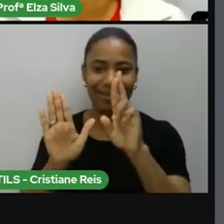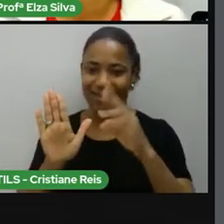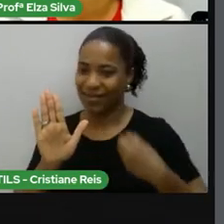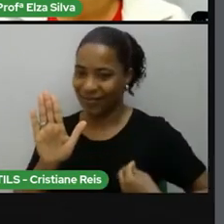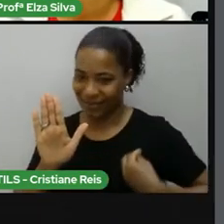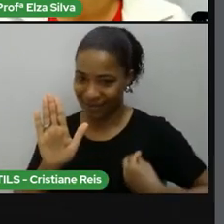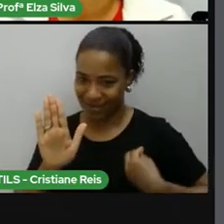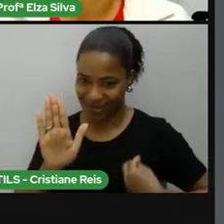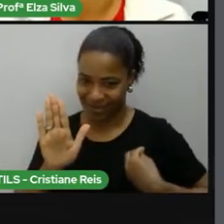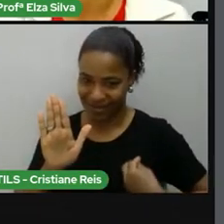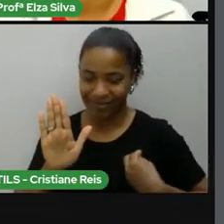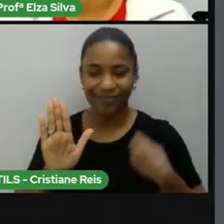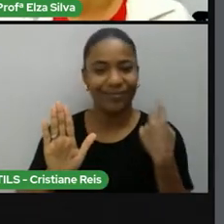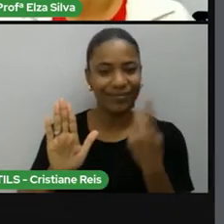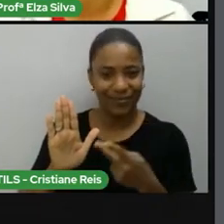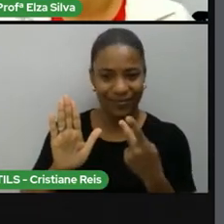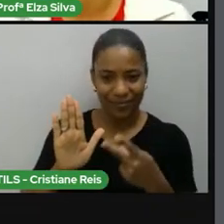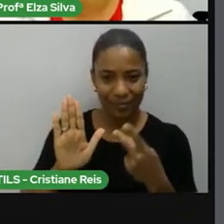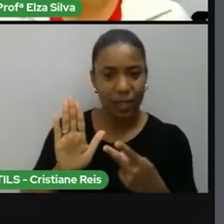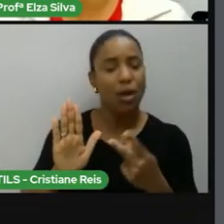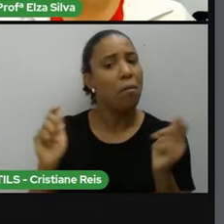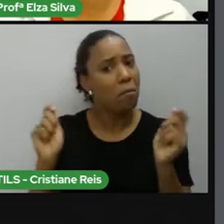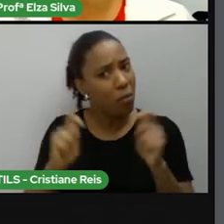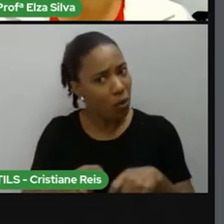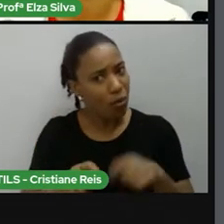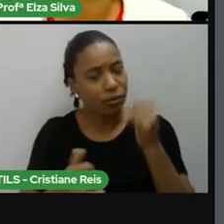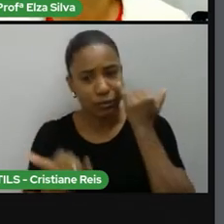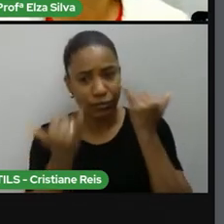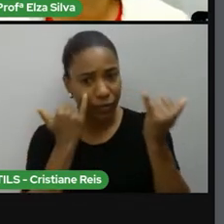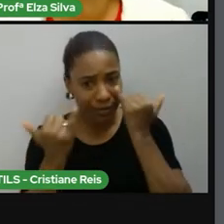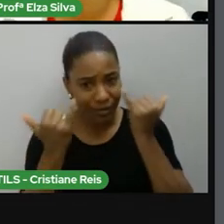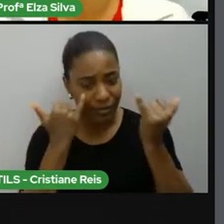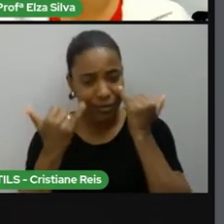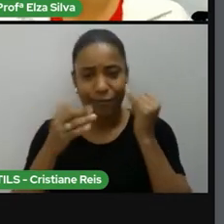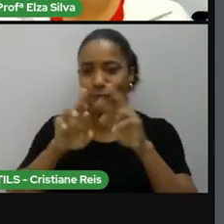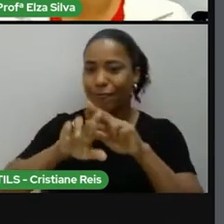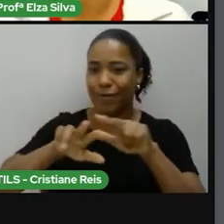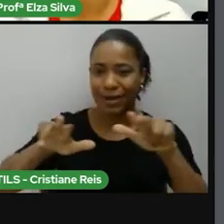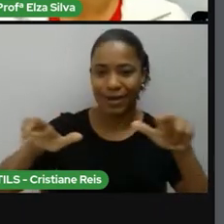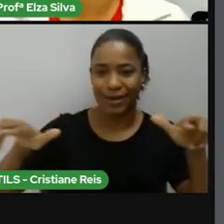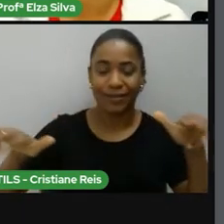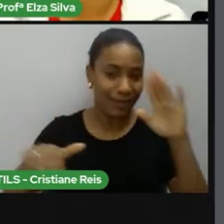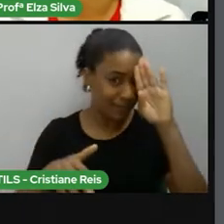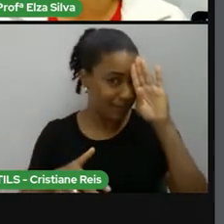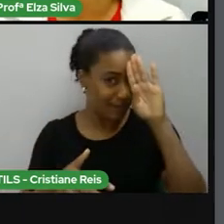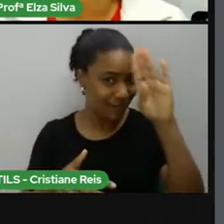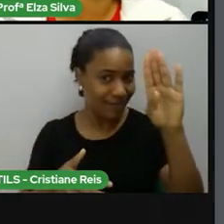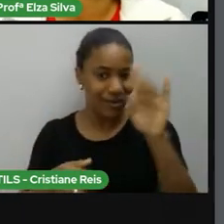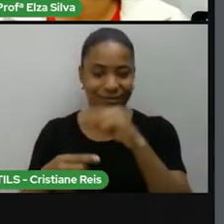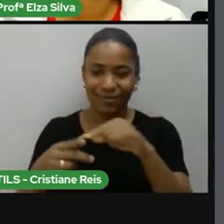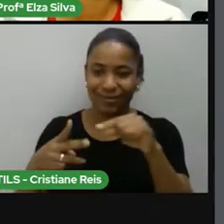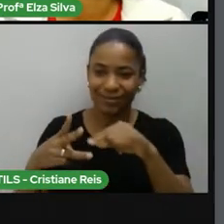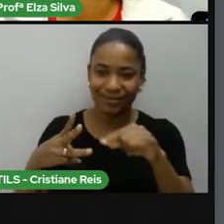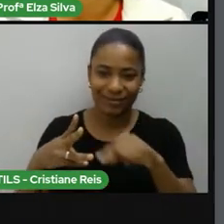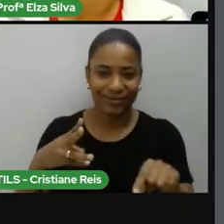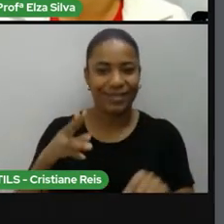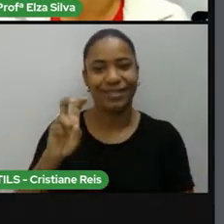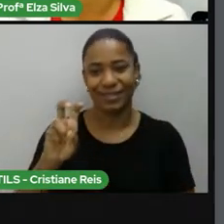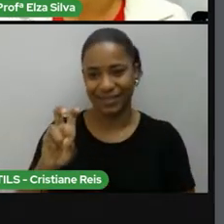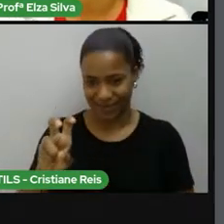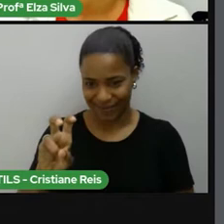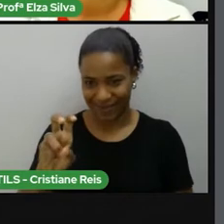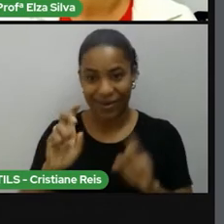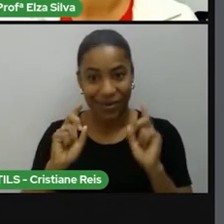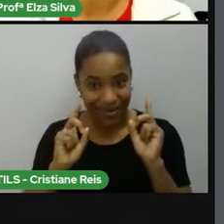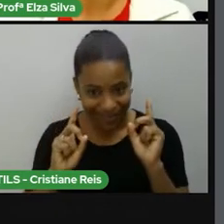Mas, de um modo geral, são esses os elementos que contêm numa biografia. Ok?